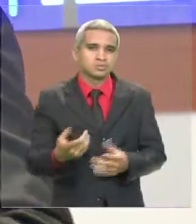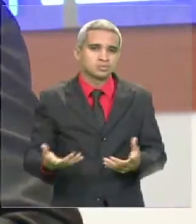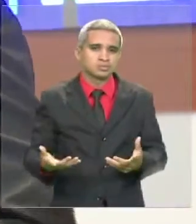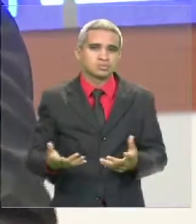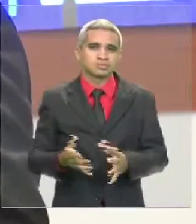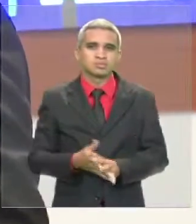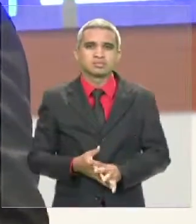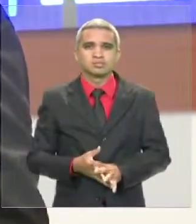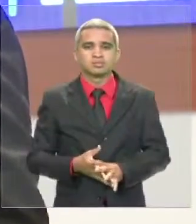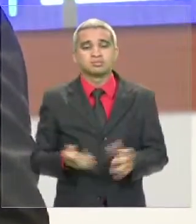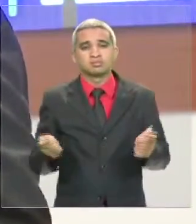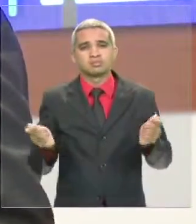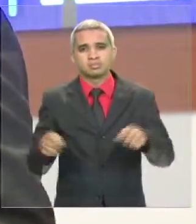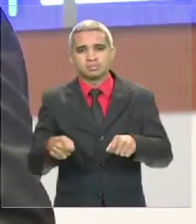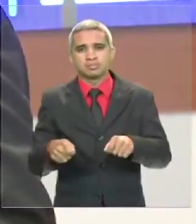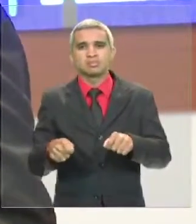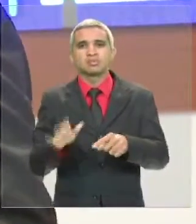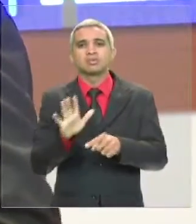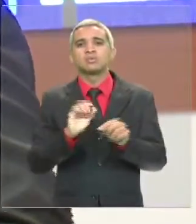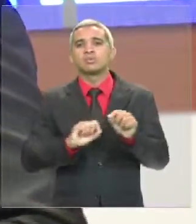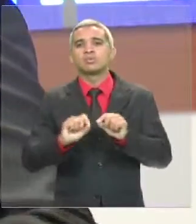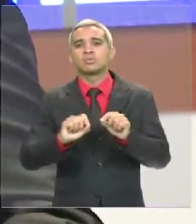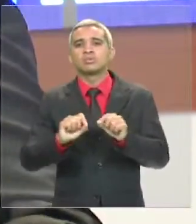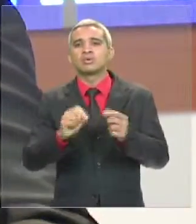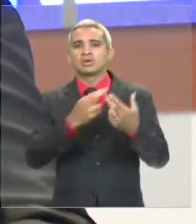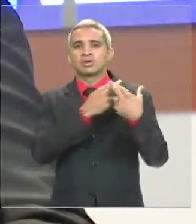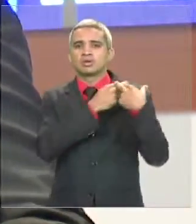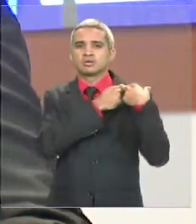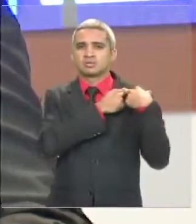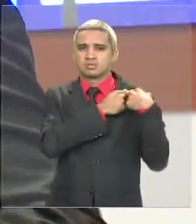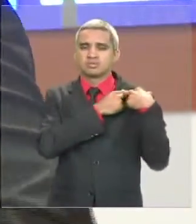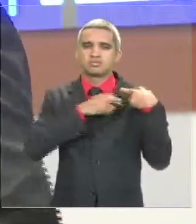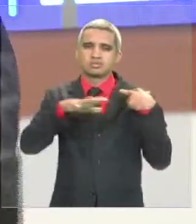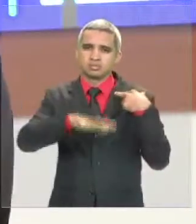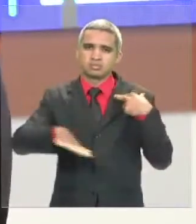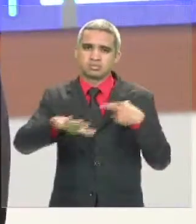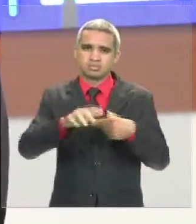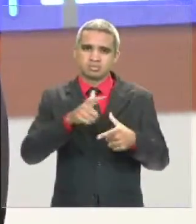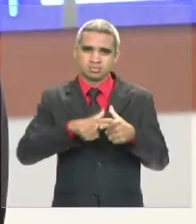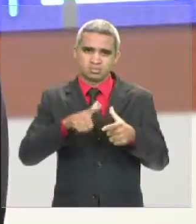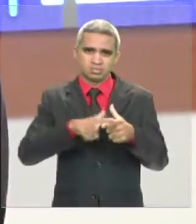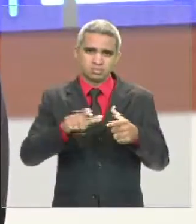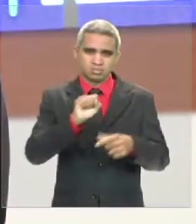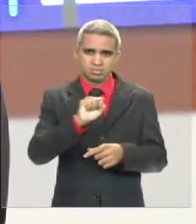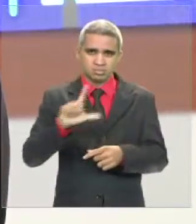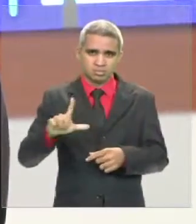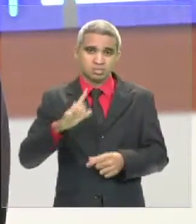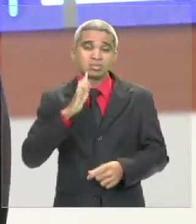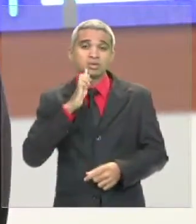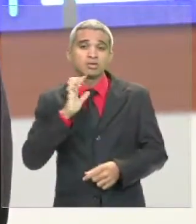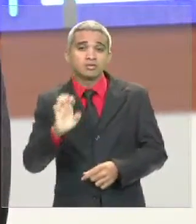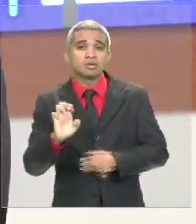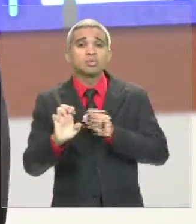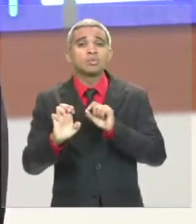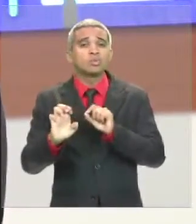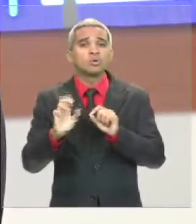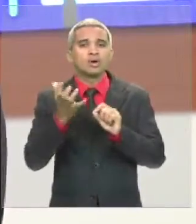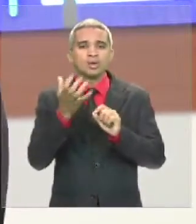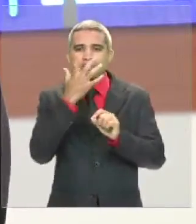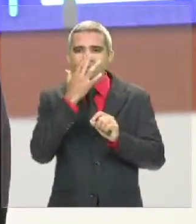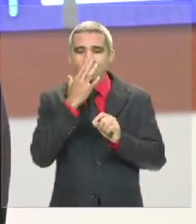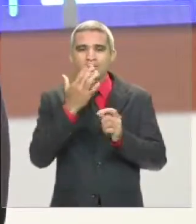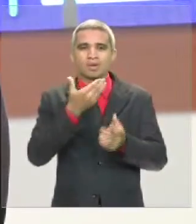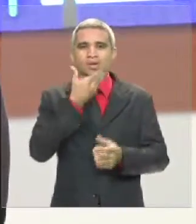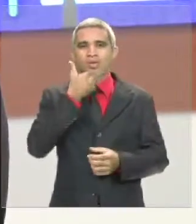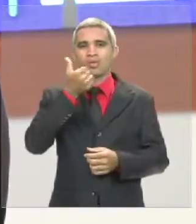escolhido, essa atribuição, para responder à altura das demandas sociais. Edvaldo prefere ficar num clima de oba-oba, graças à